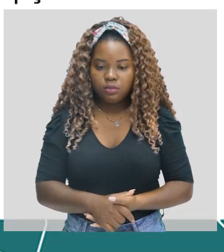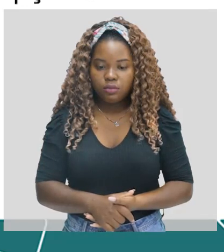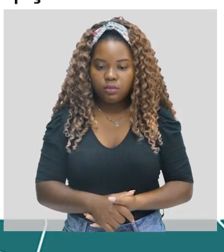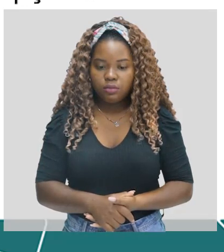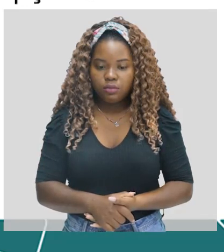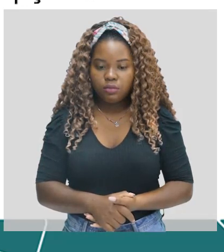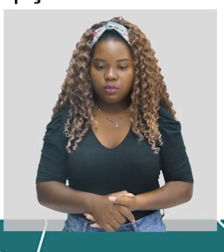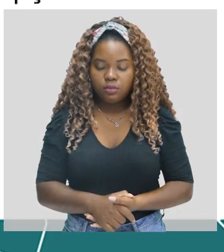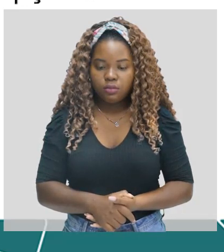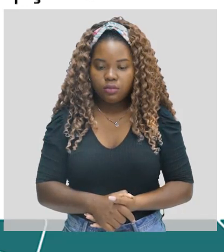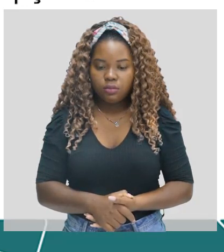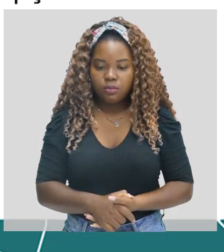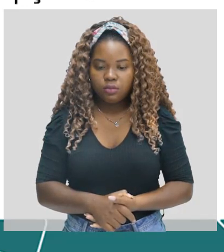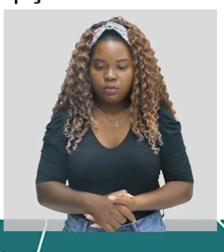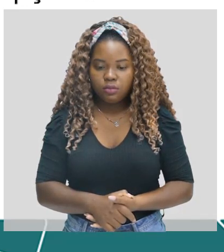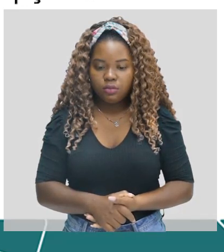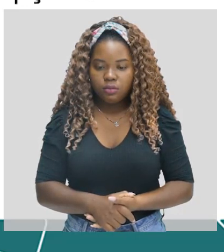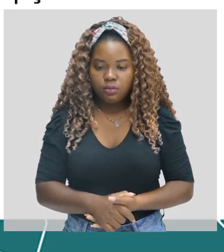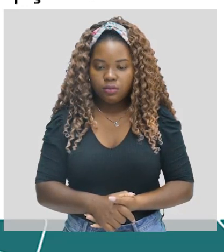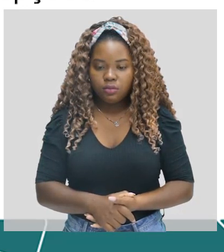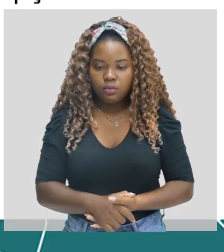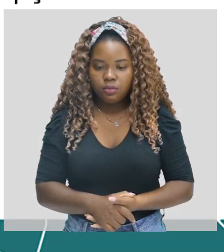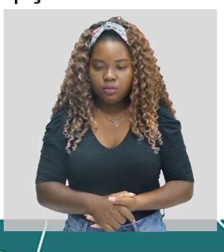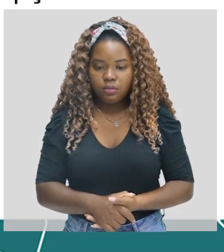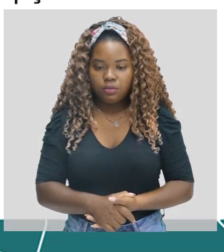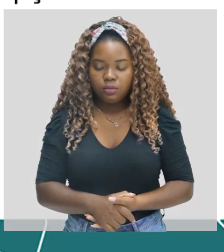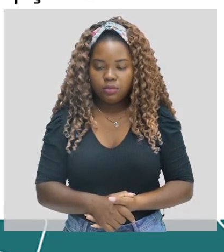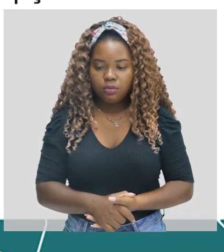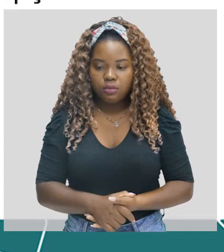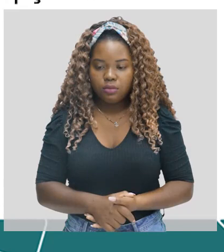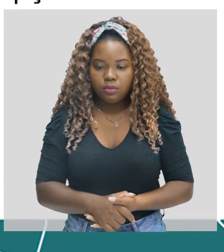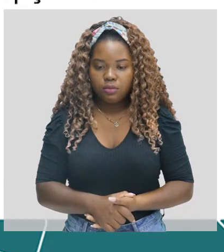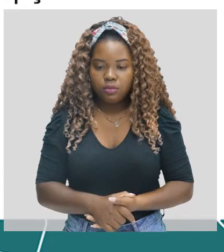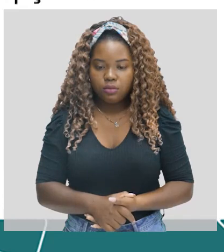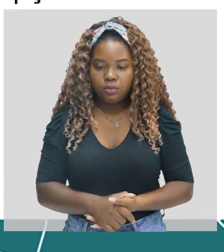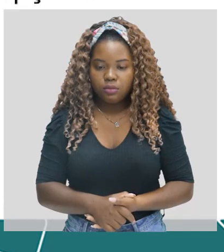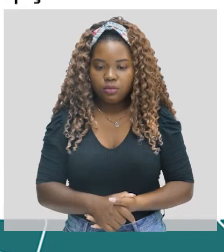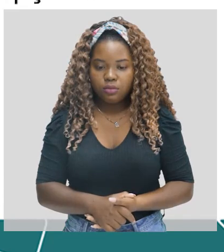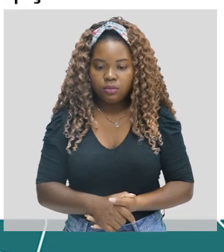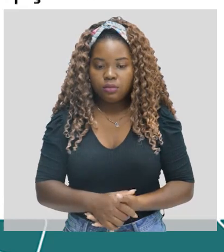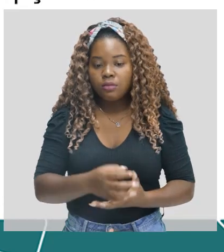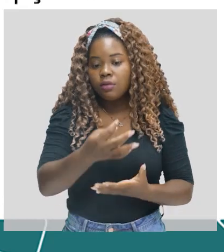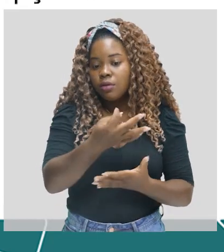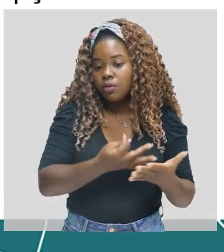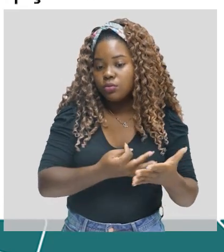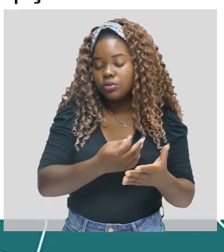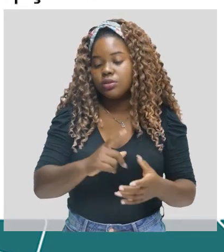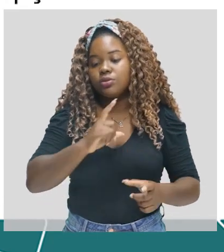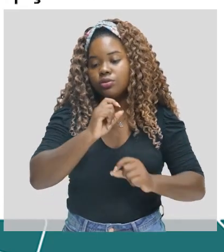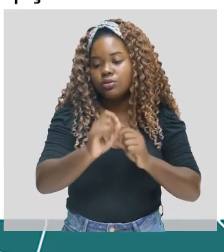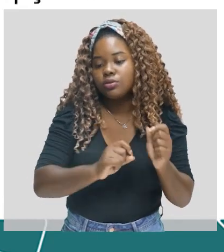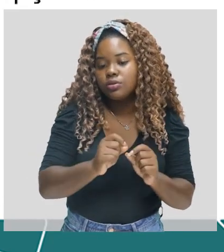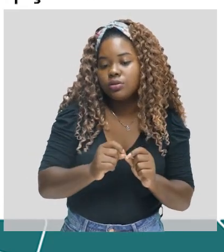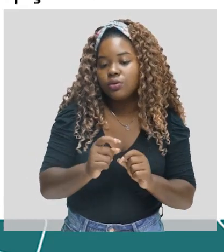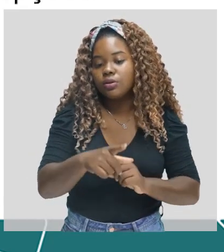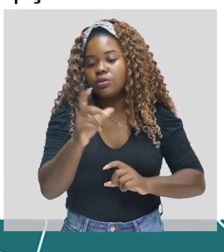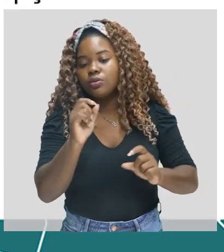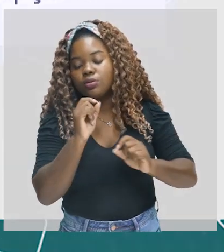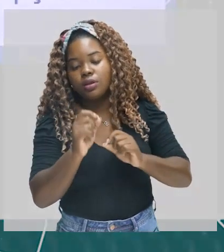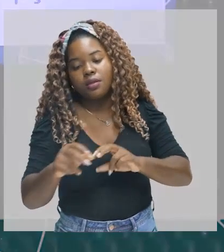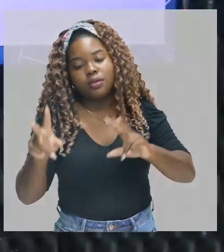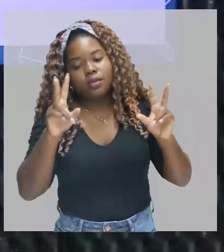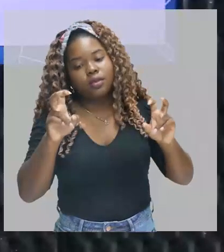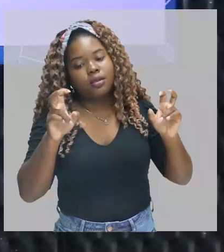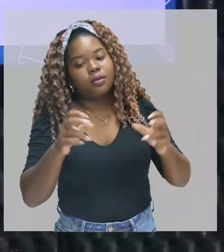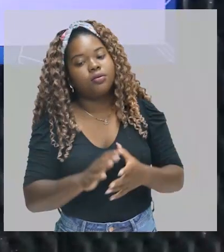resignação e a reconciliação, ressentidas um pouco por certo. O texto acima enumera preferências temáticas